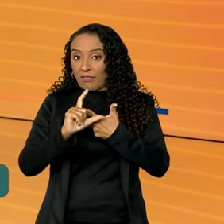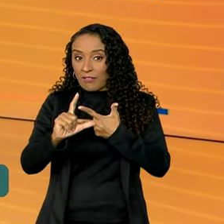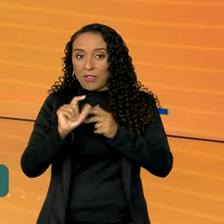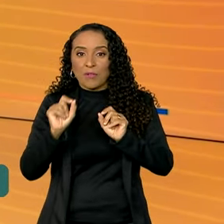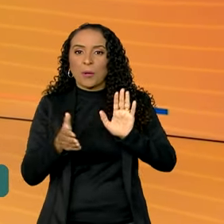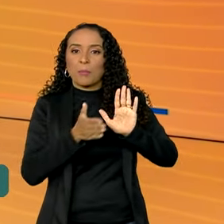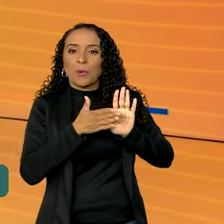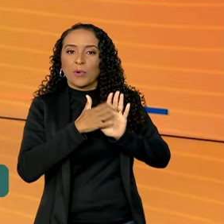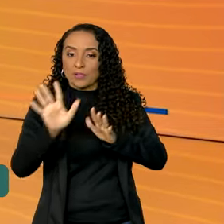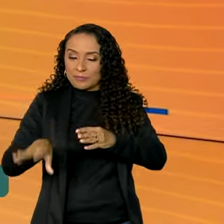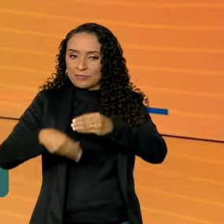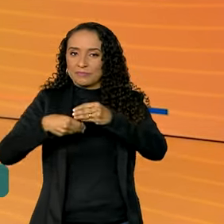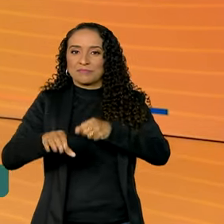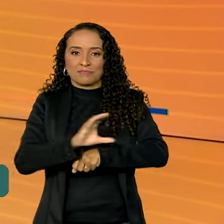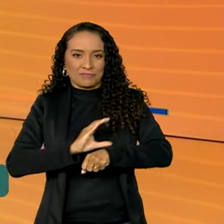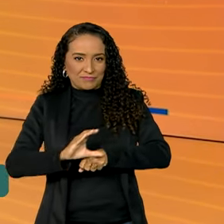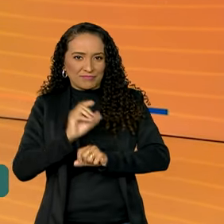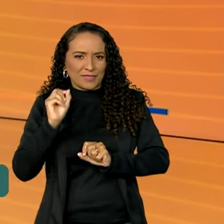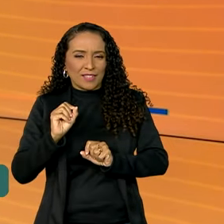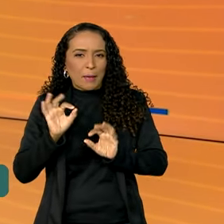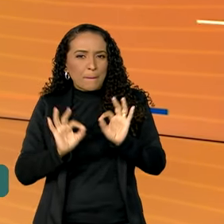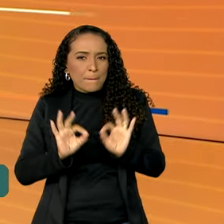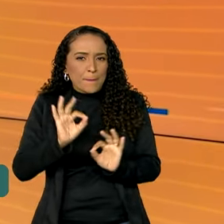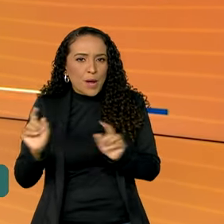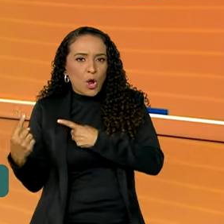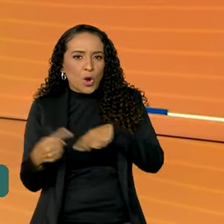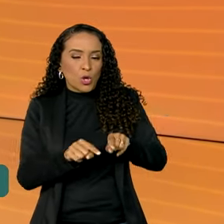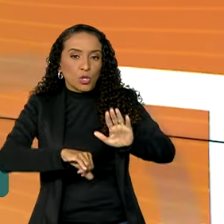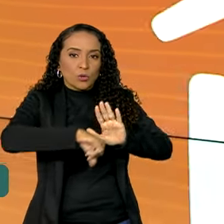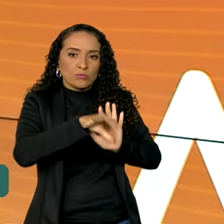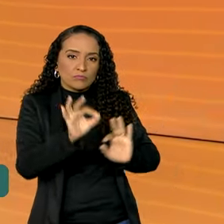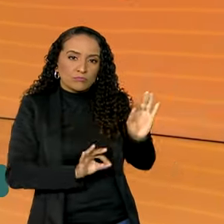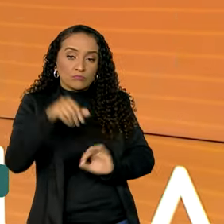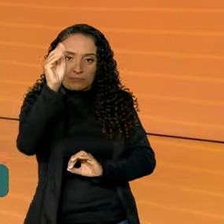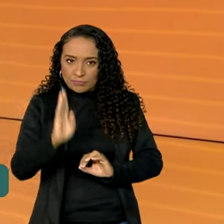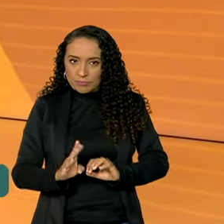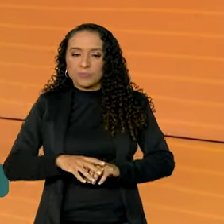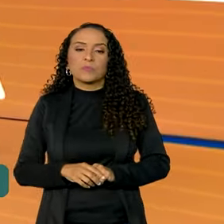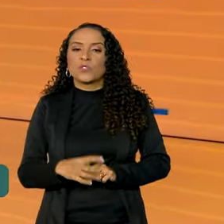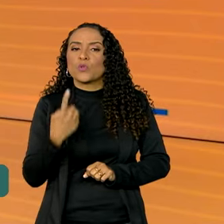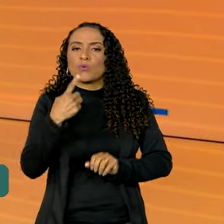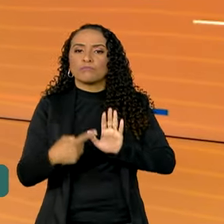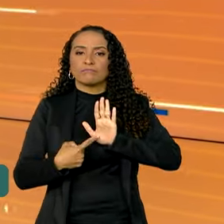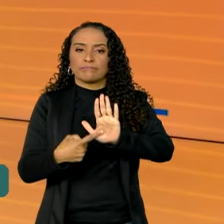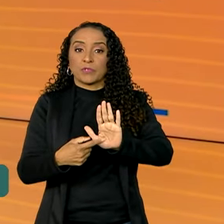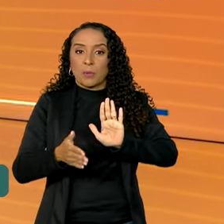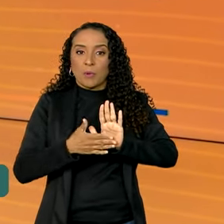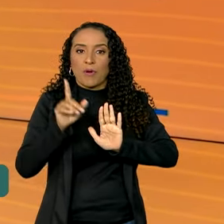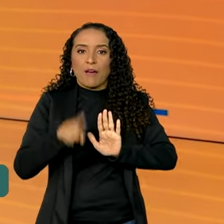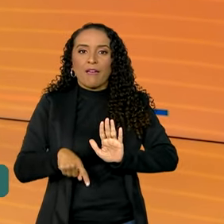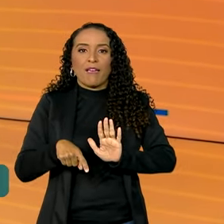uma proposta de emenda à Constituição para aprimorar o combate ao crime organizado no Brasil. Um dos destaques da